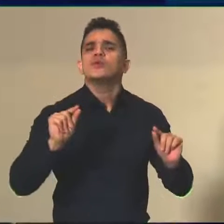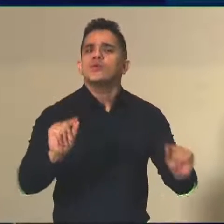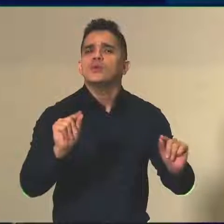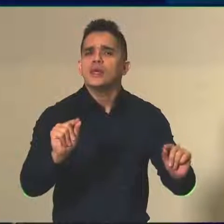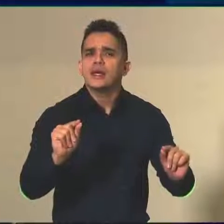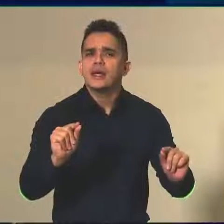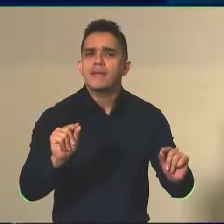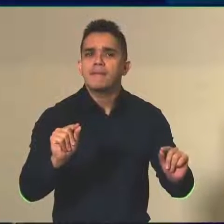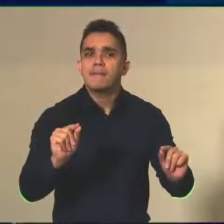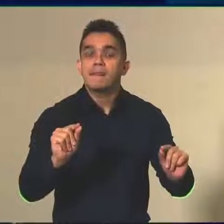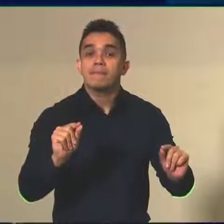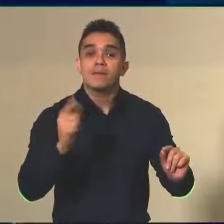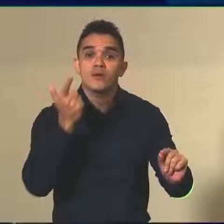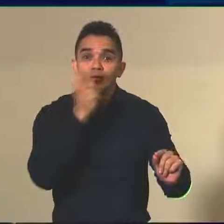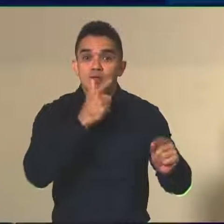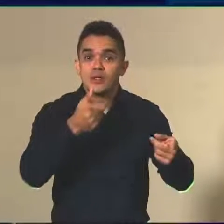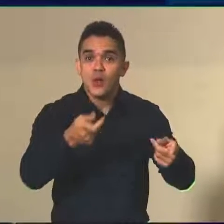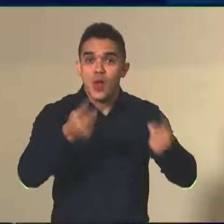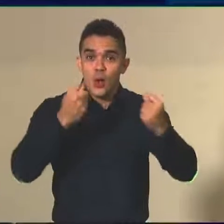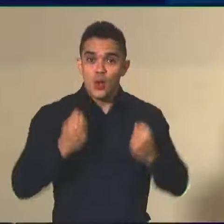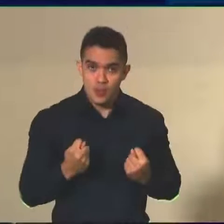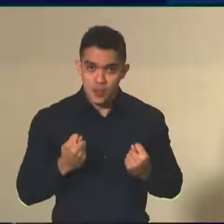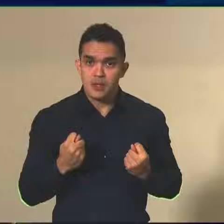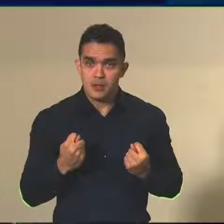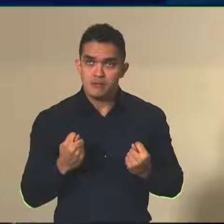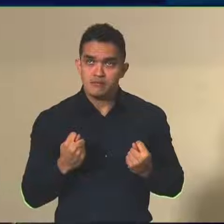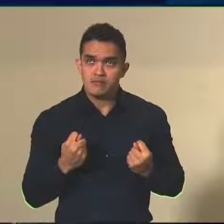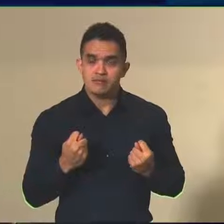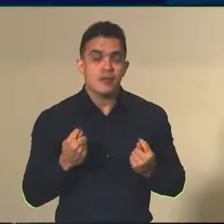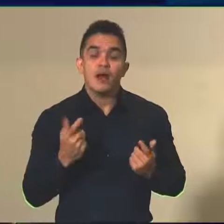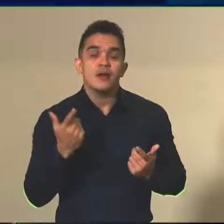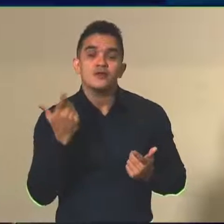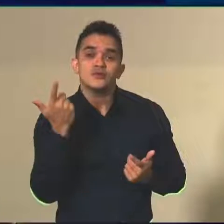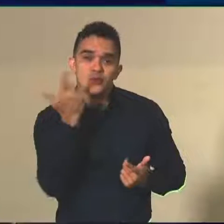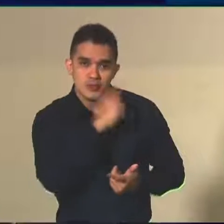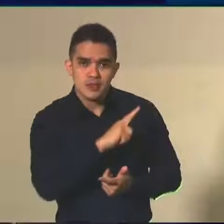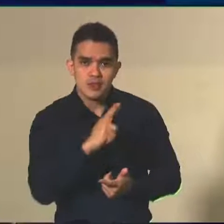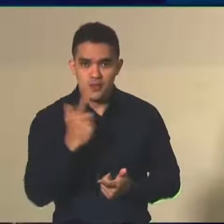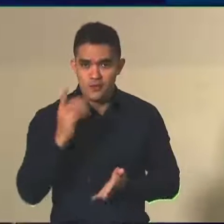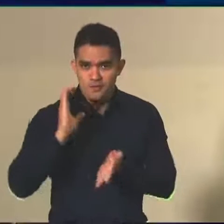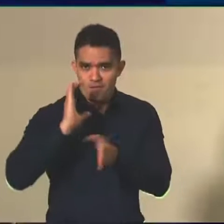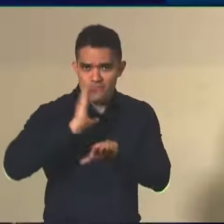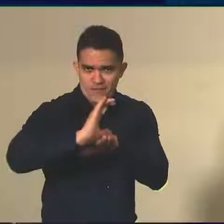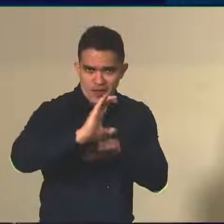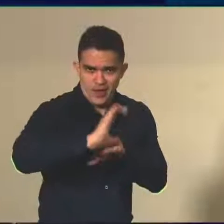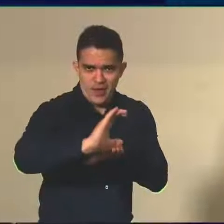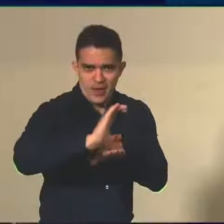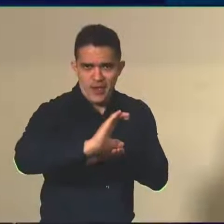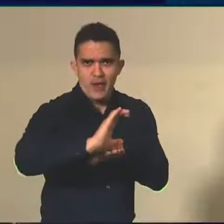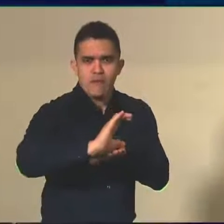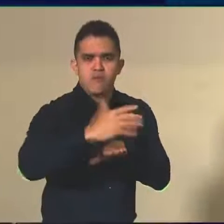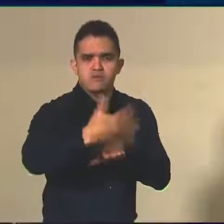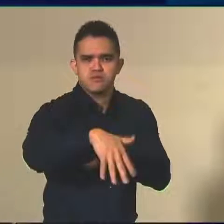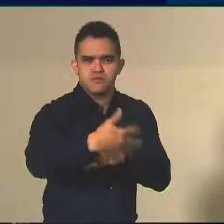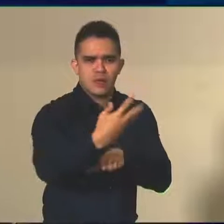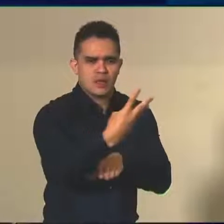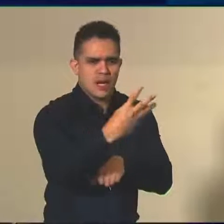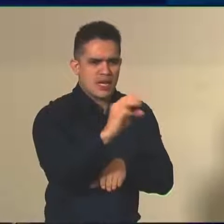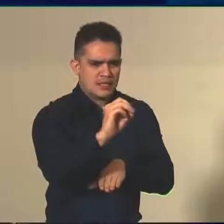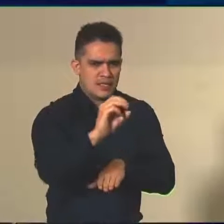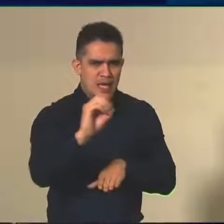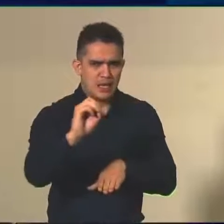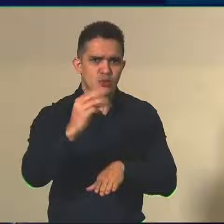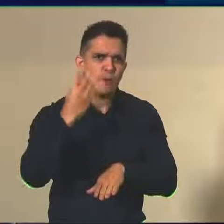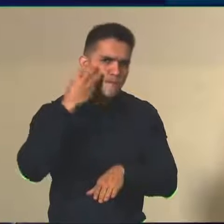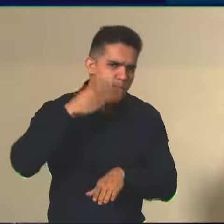economia em 2021 de 300 milhões de reais, recursos esses que foram redistribuídos para as outras